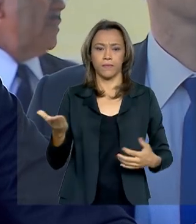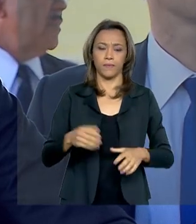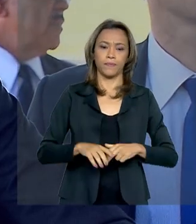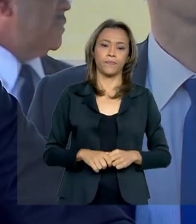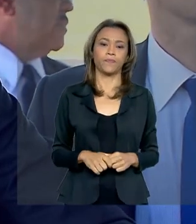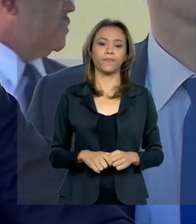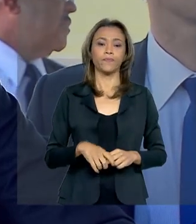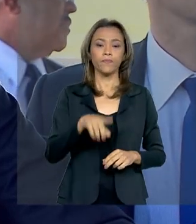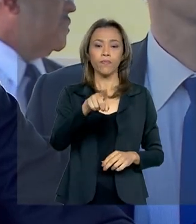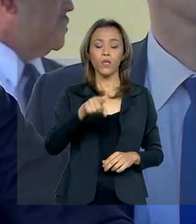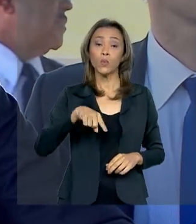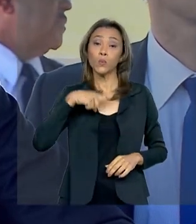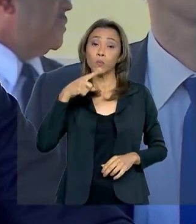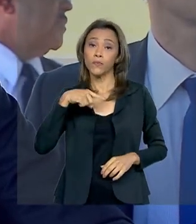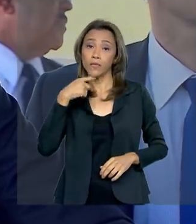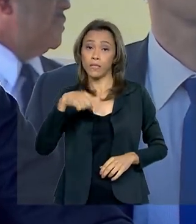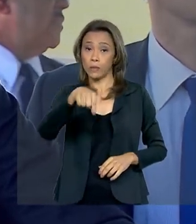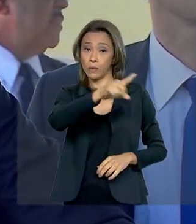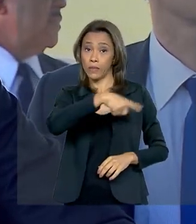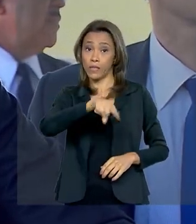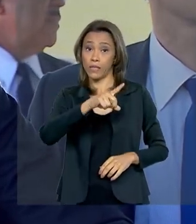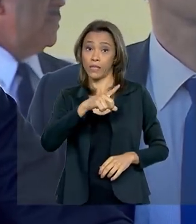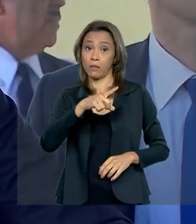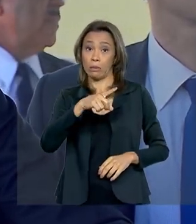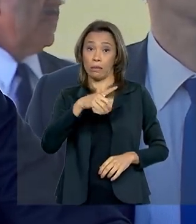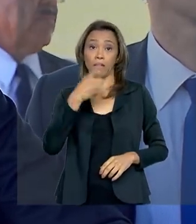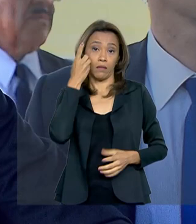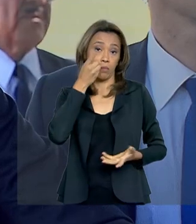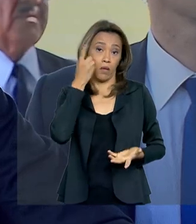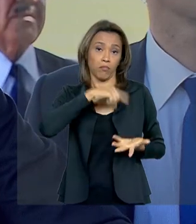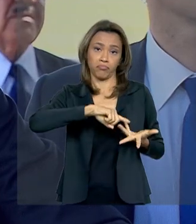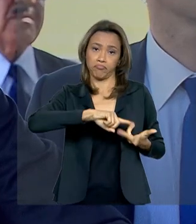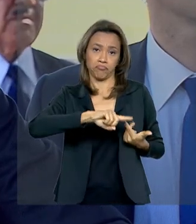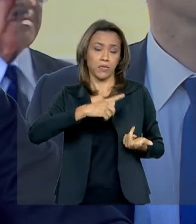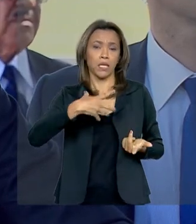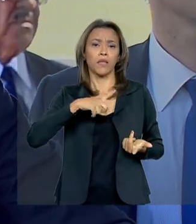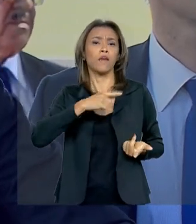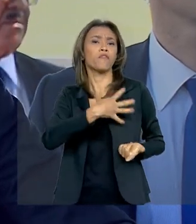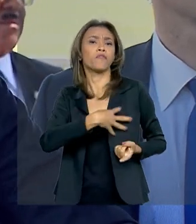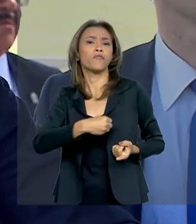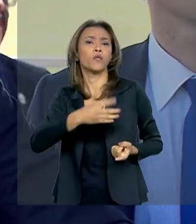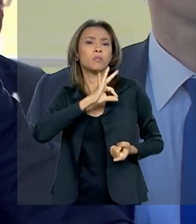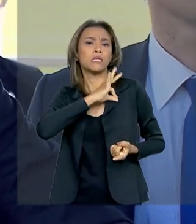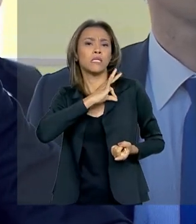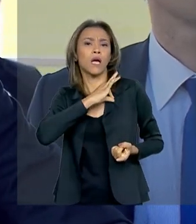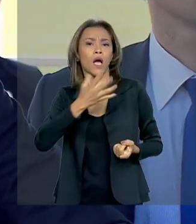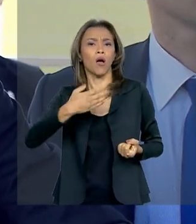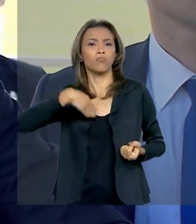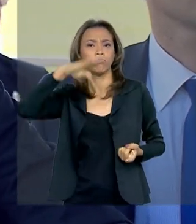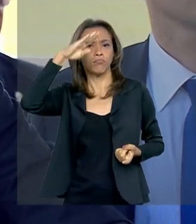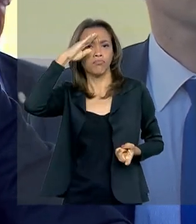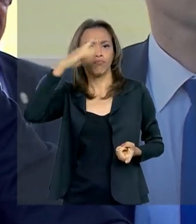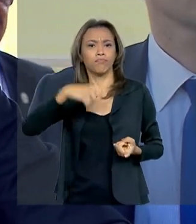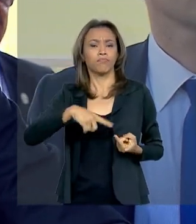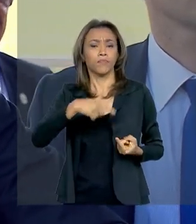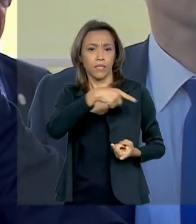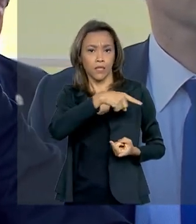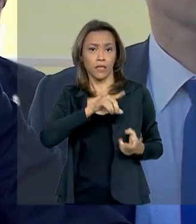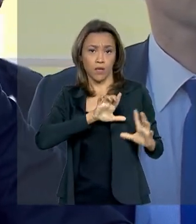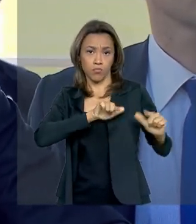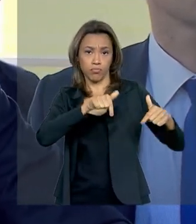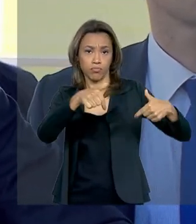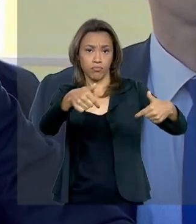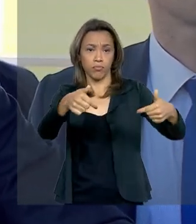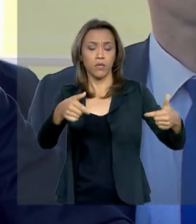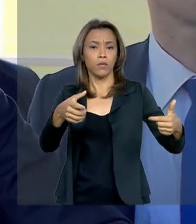Eu duvido o parlamentar que, porventura, tenha um filho policial das Forças Armadas, PRF, numa operação GLO,